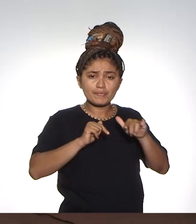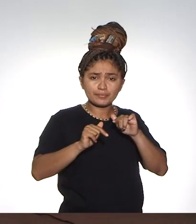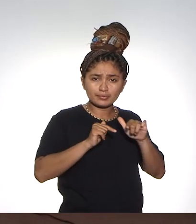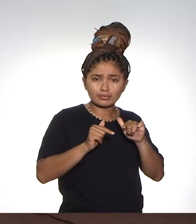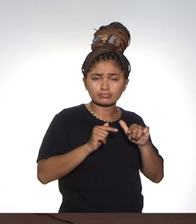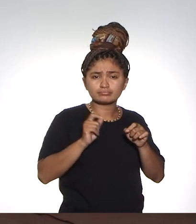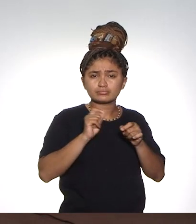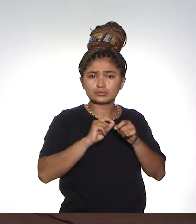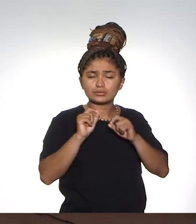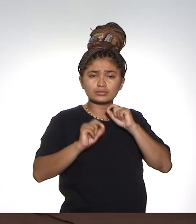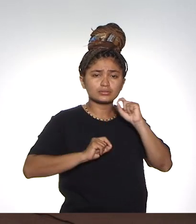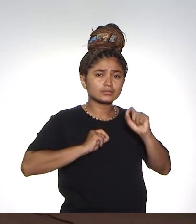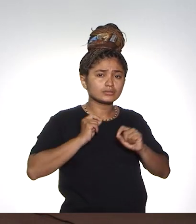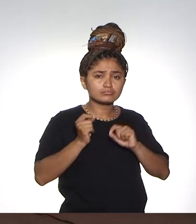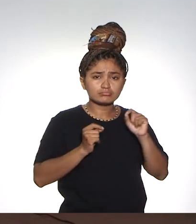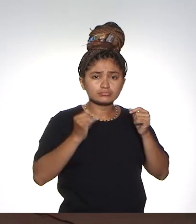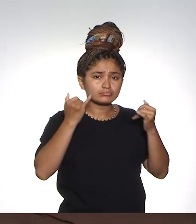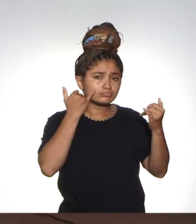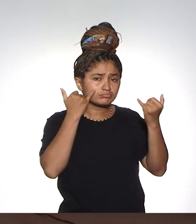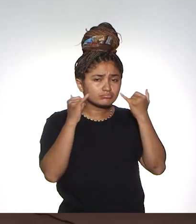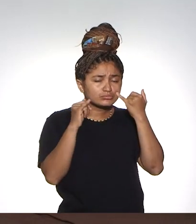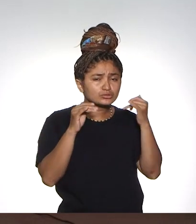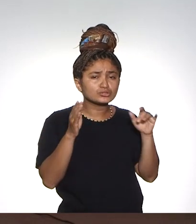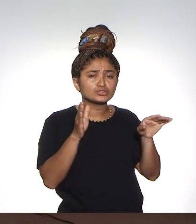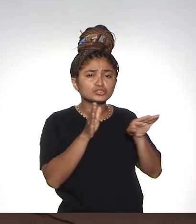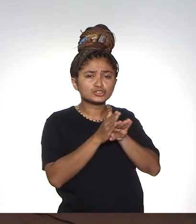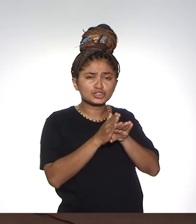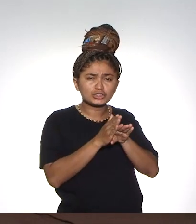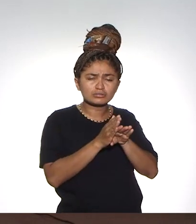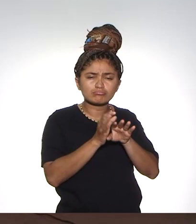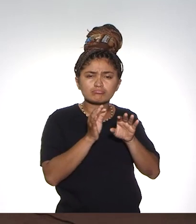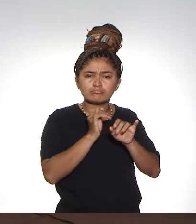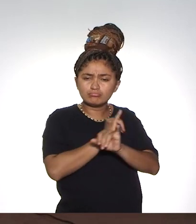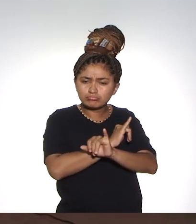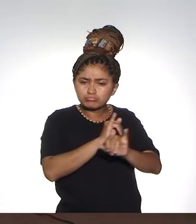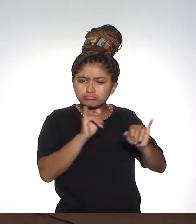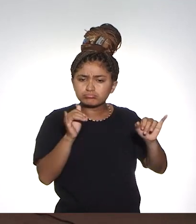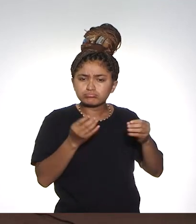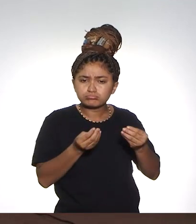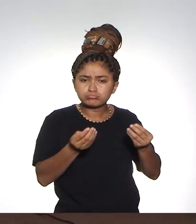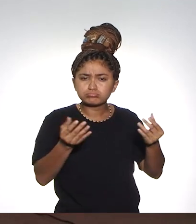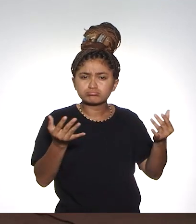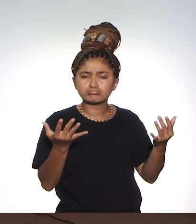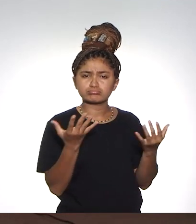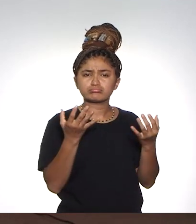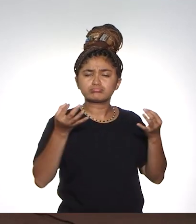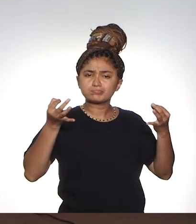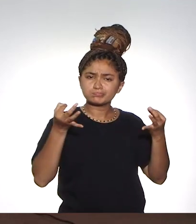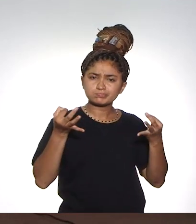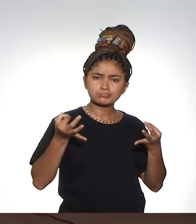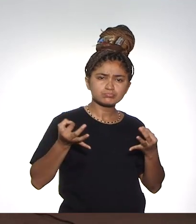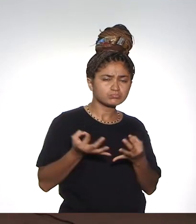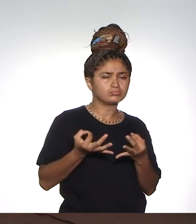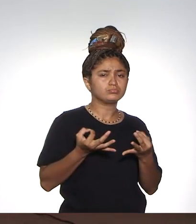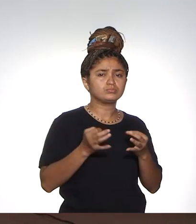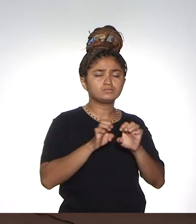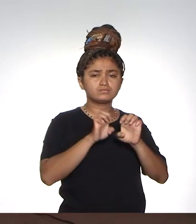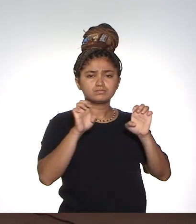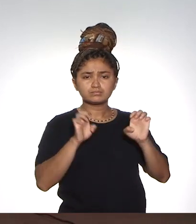universidade hoje trabalha, fazendo com que as informações cheguem realmente de forma coesa